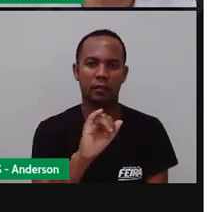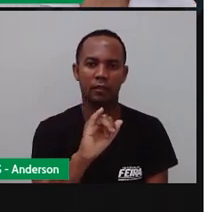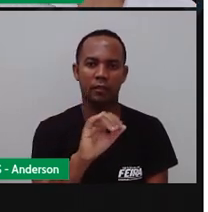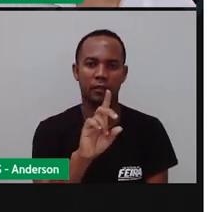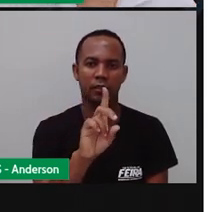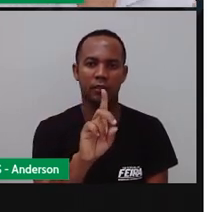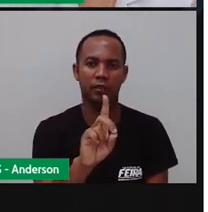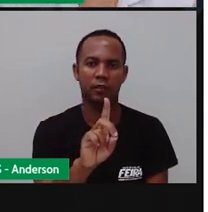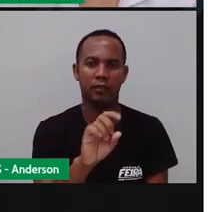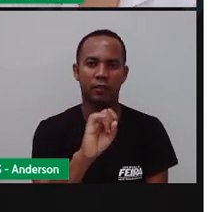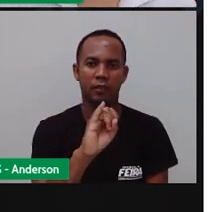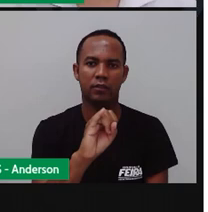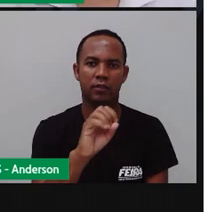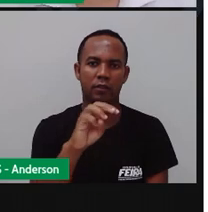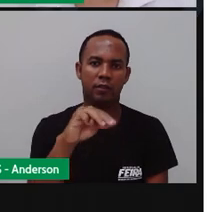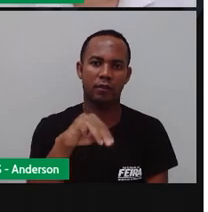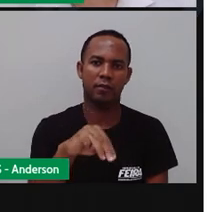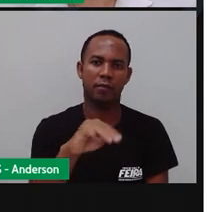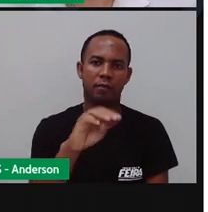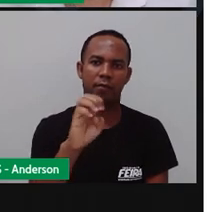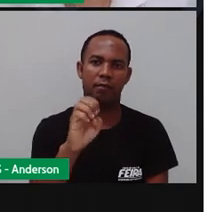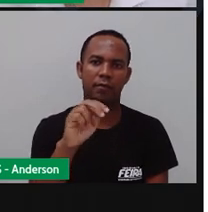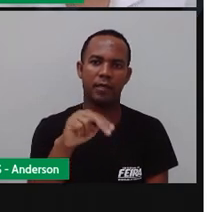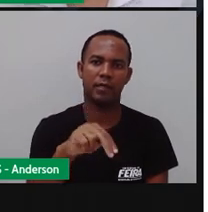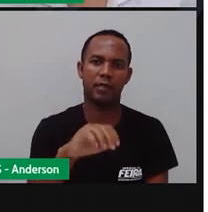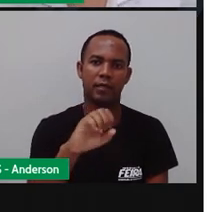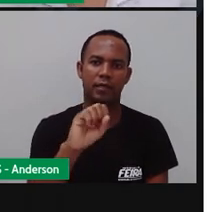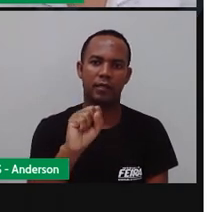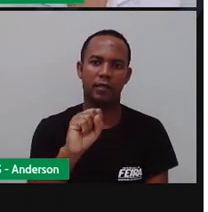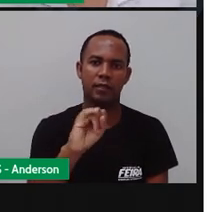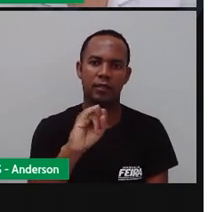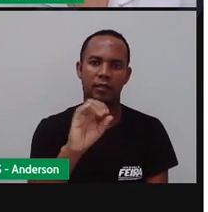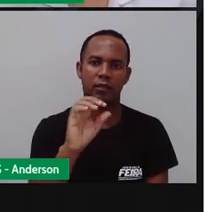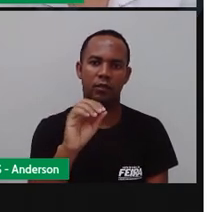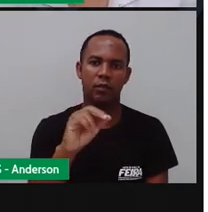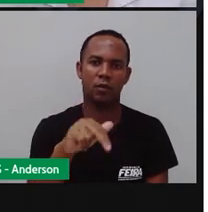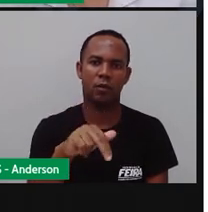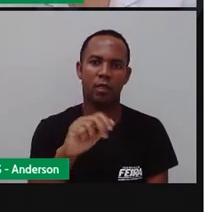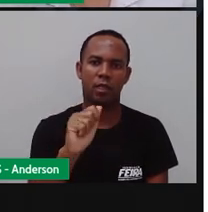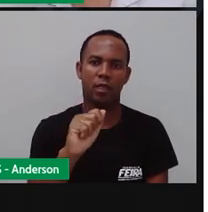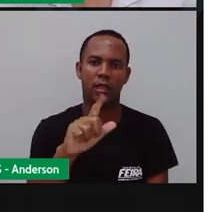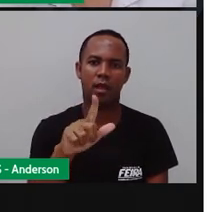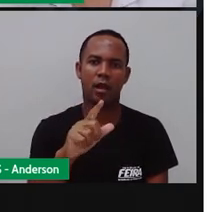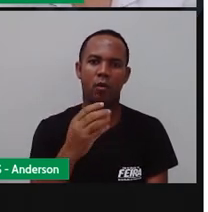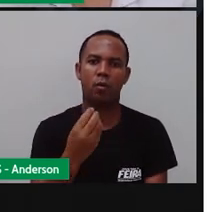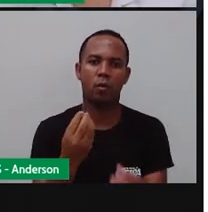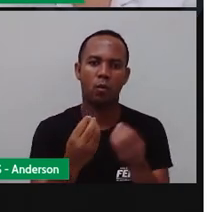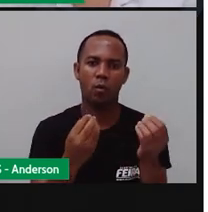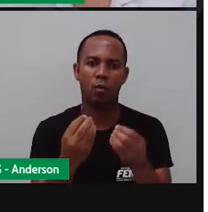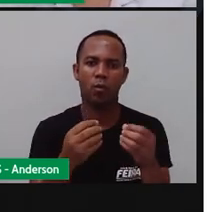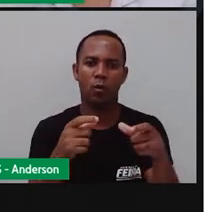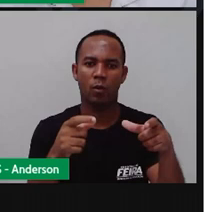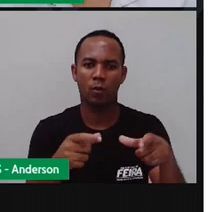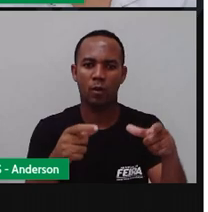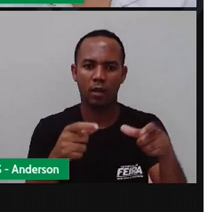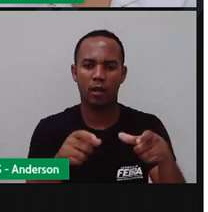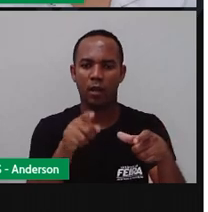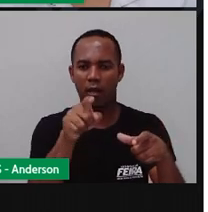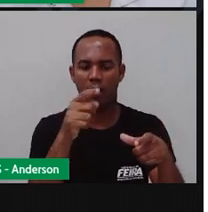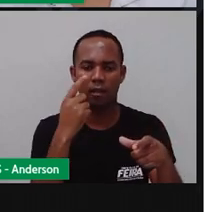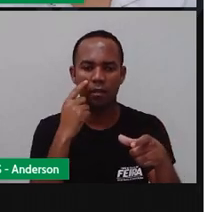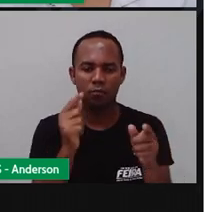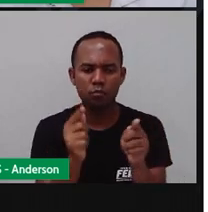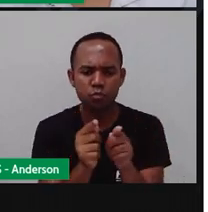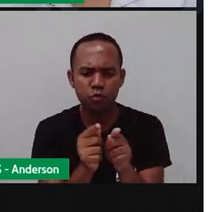lados. Então, isso é ser tridimensional. É uma miniatura de um lugar. Parece interessante,